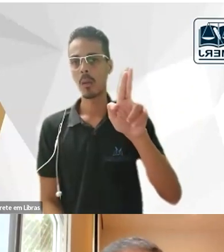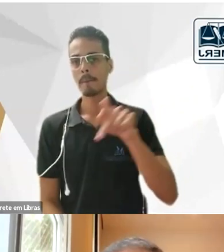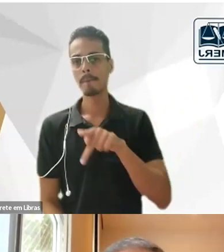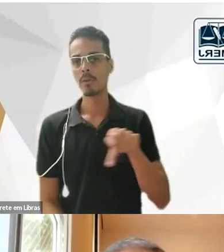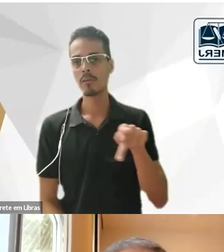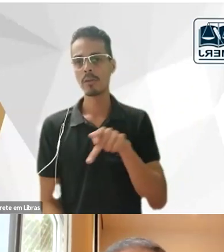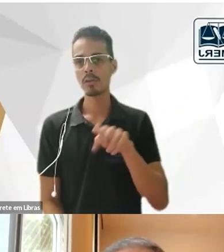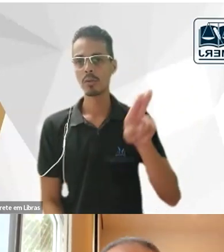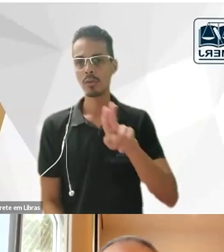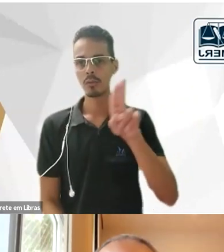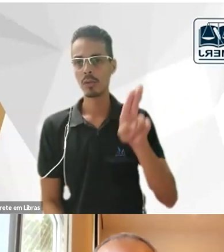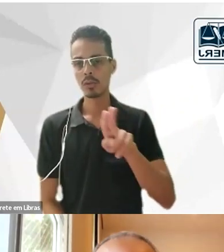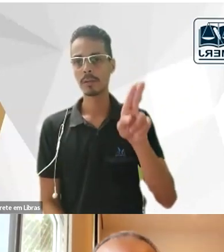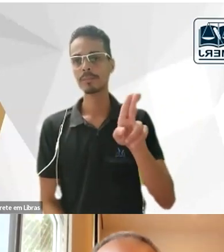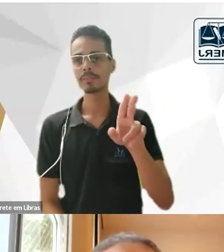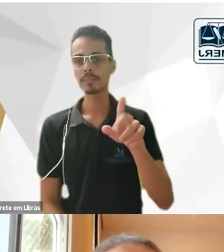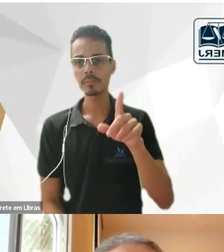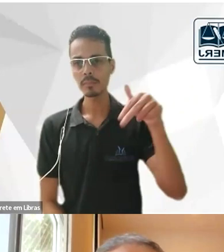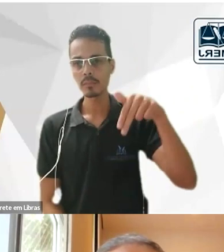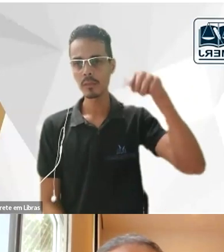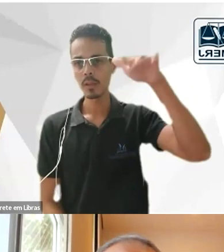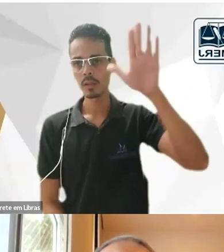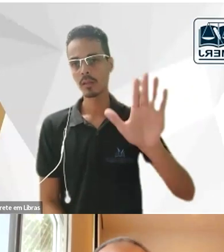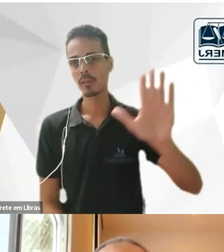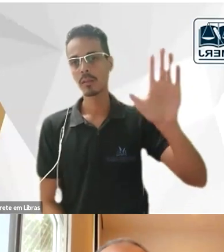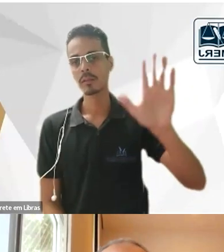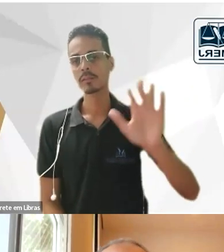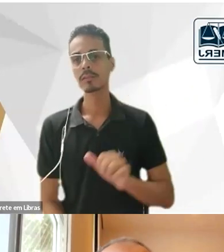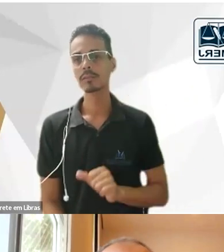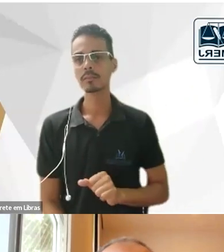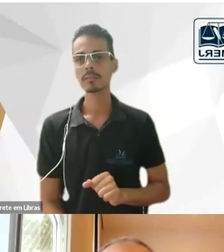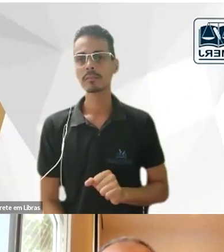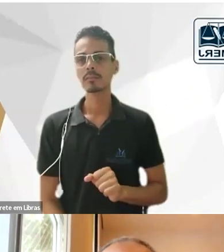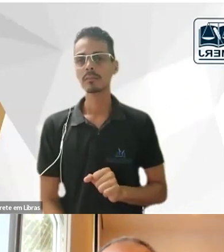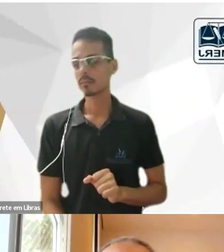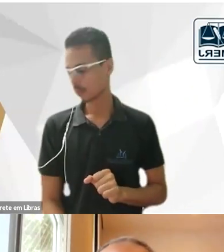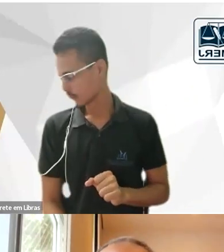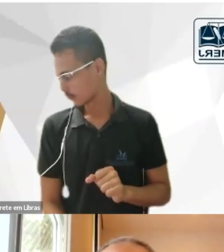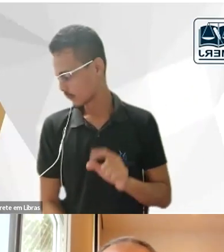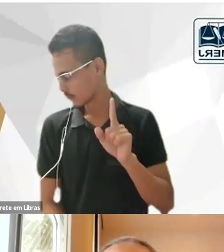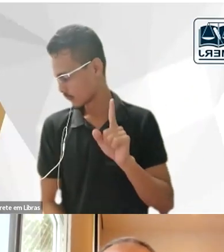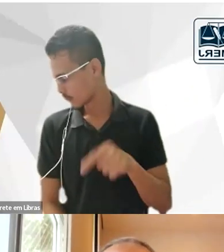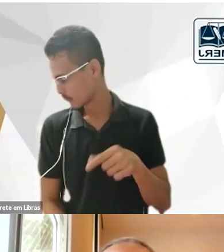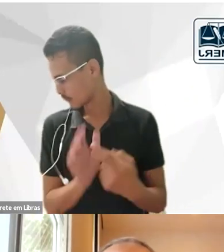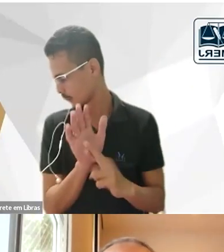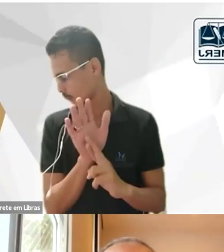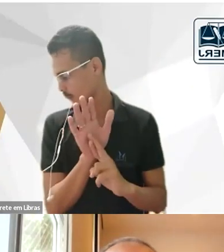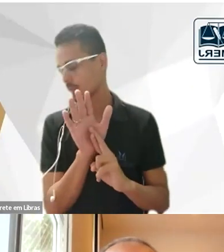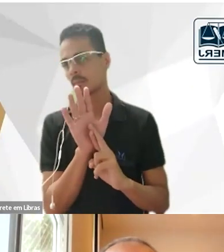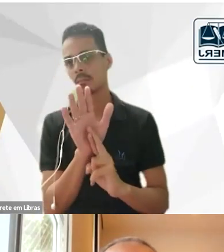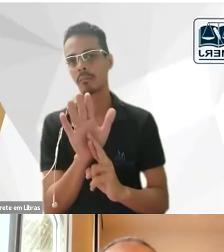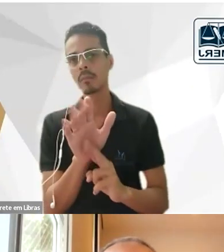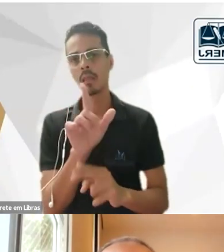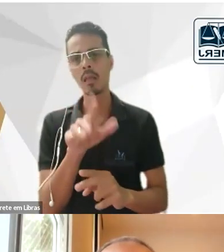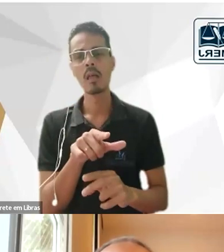doutor em Direito da Universidade Federal de Pernambuco e aí é um legítimo representante da escola de Recife é um intérprete